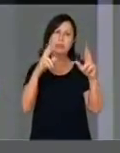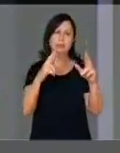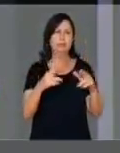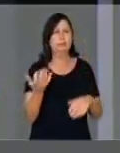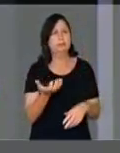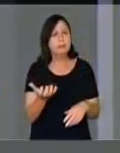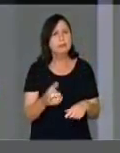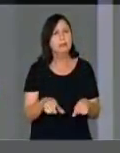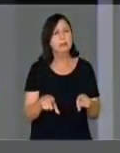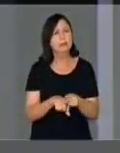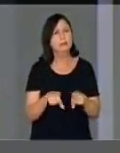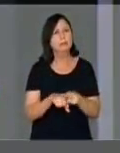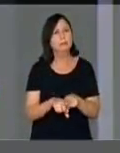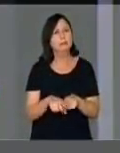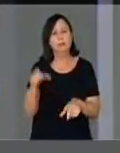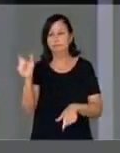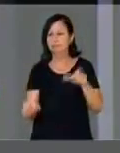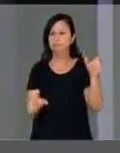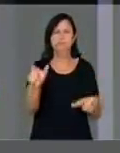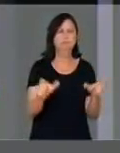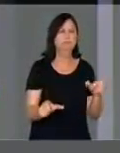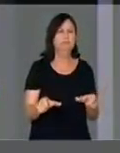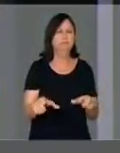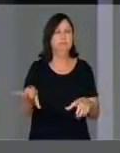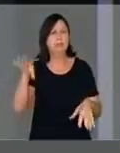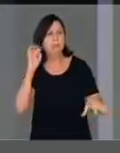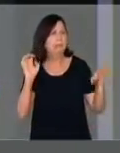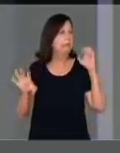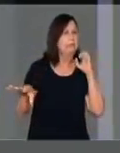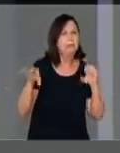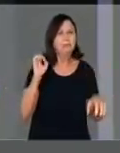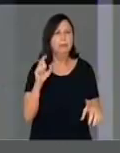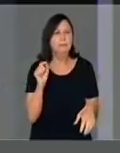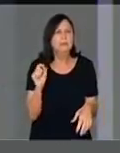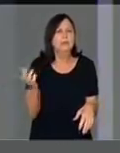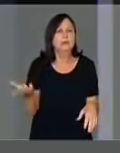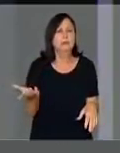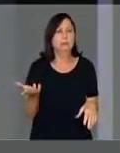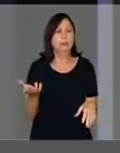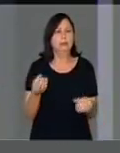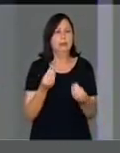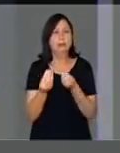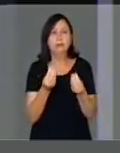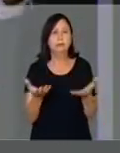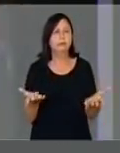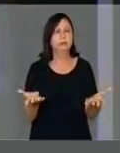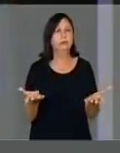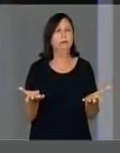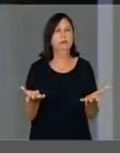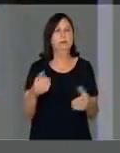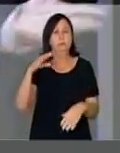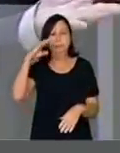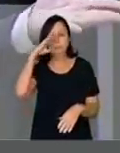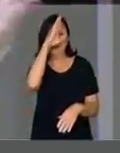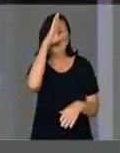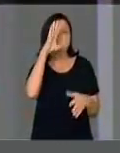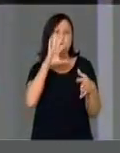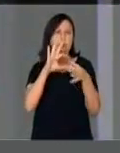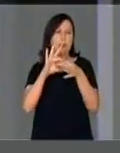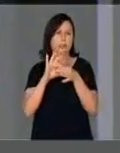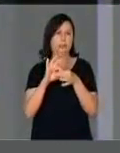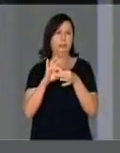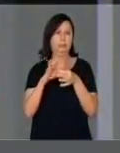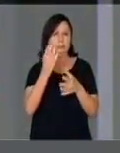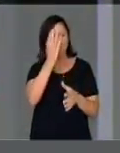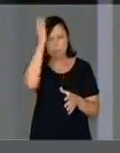Vamos respeitar as pessoas. Ninguém aqui está para ficar ouvindo um negócio desse, não. Pegou ali e falou. Bolsonaro é Michel Temer.